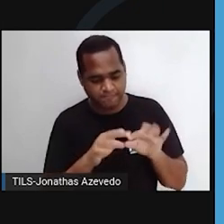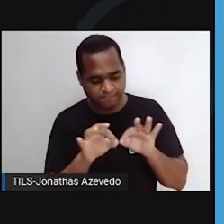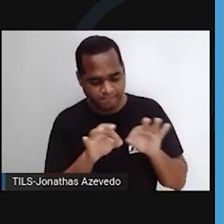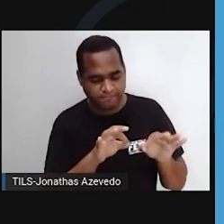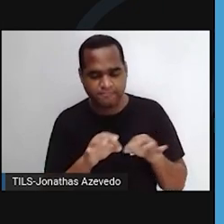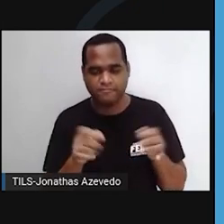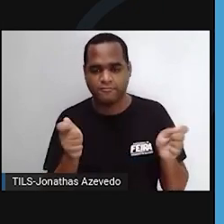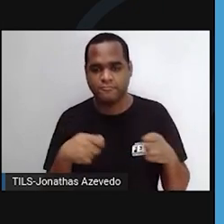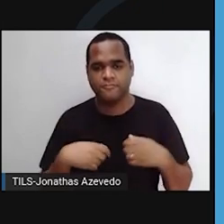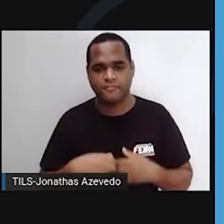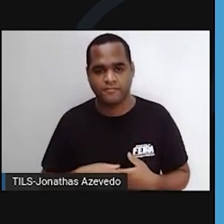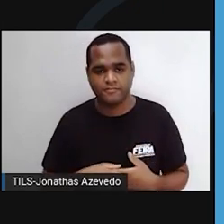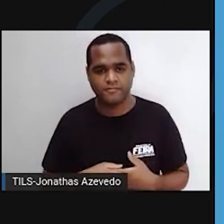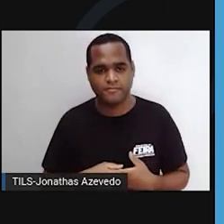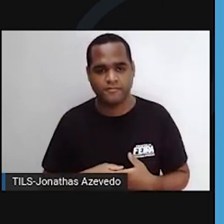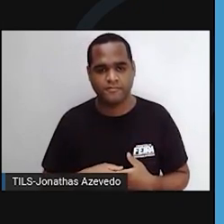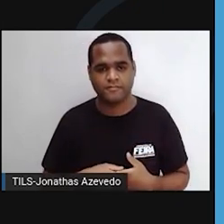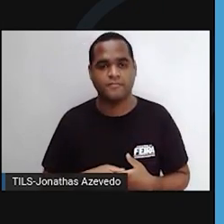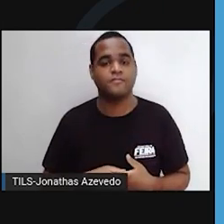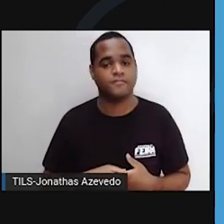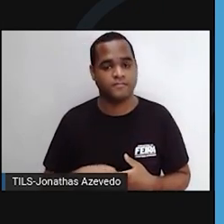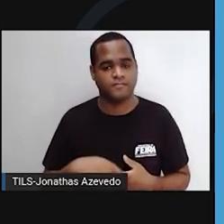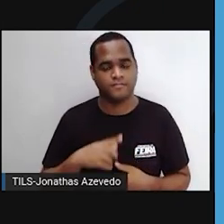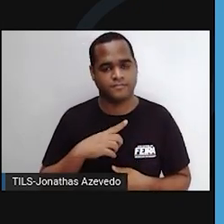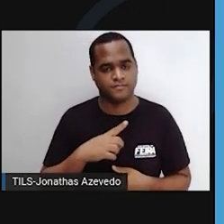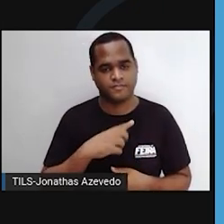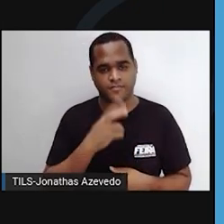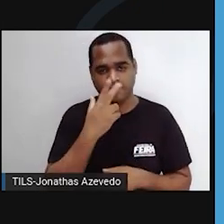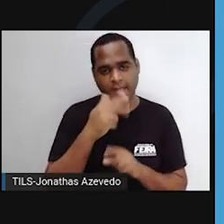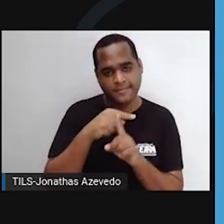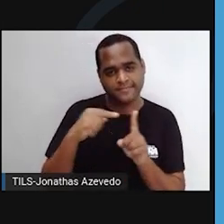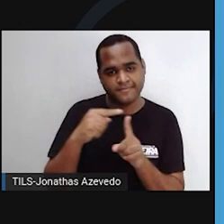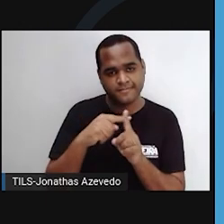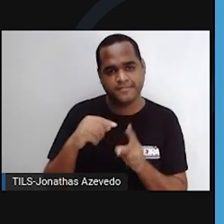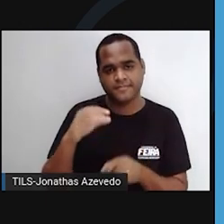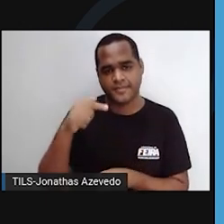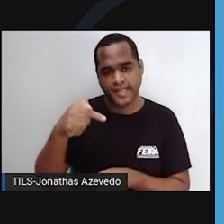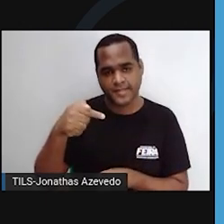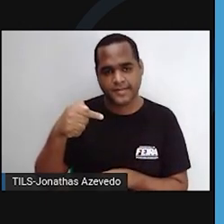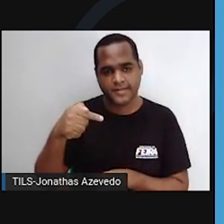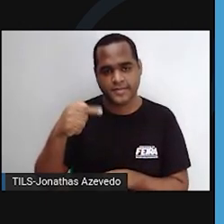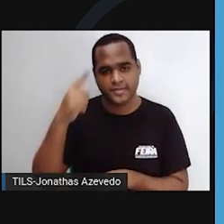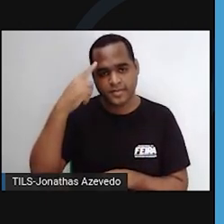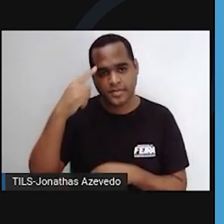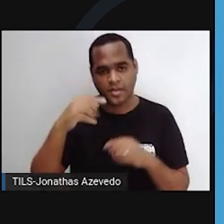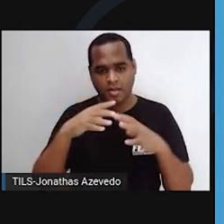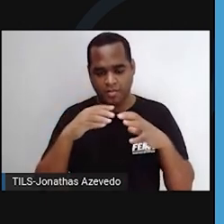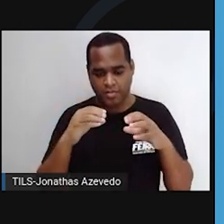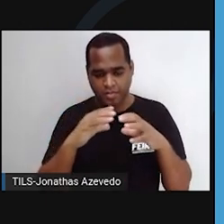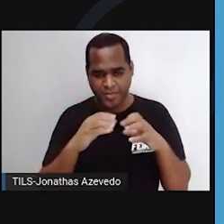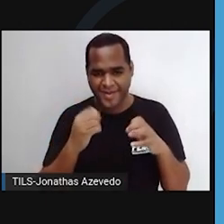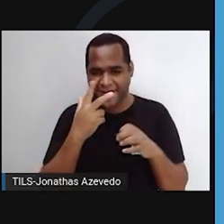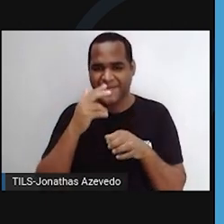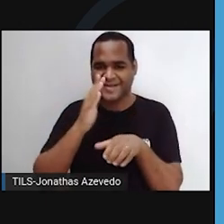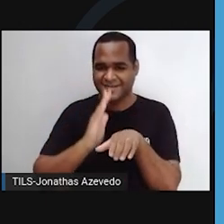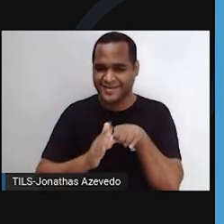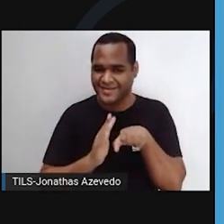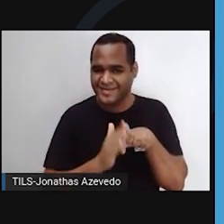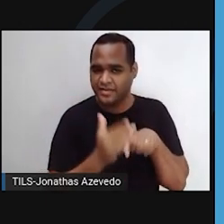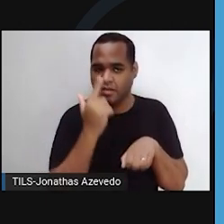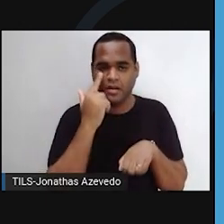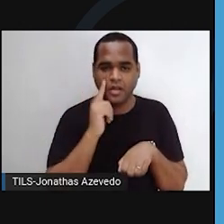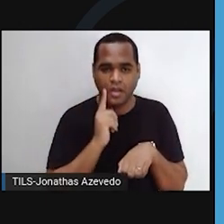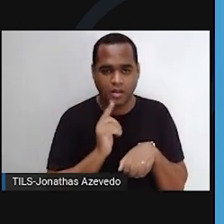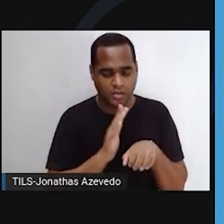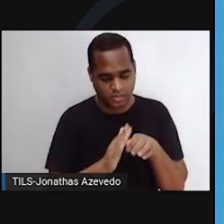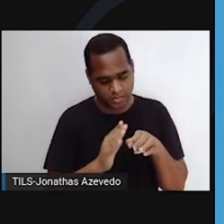Citoesqueleto. Se assemelha a uma rede, sendo formado por microtúbulos e microfilamentos. A principal função